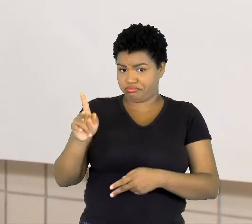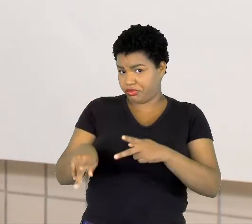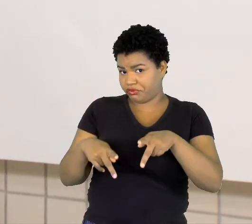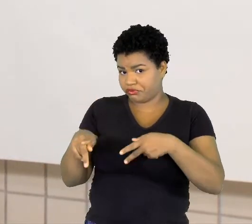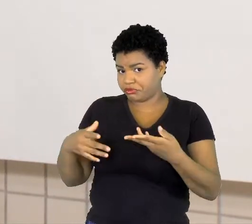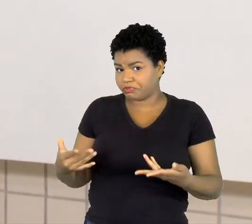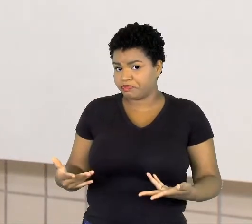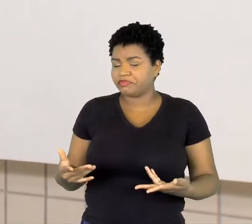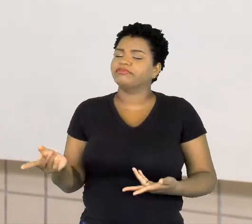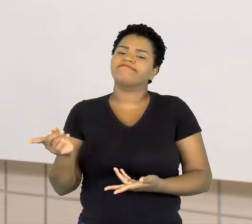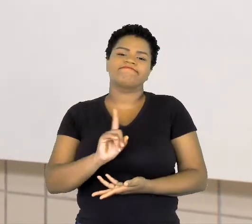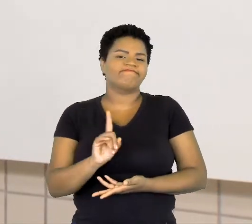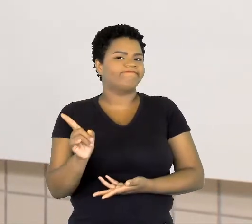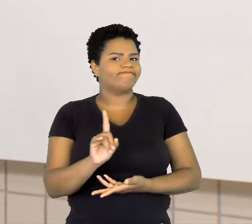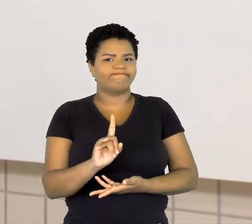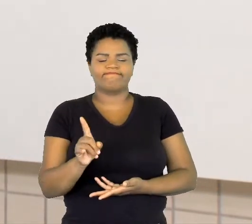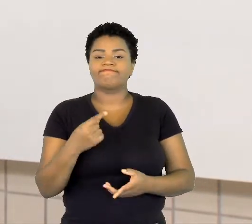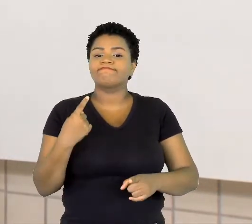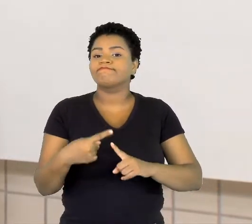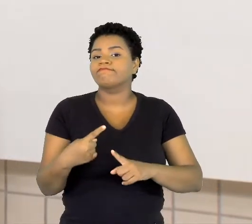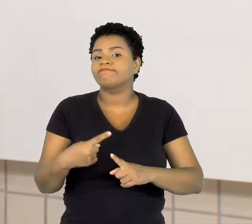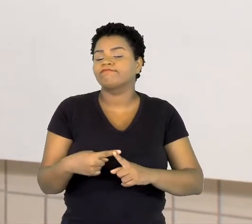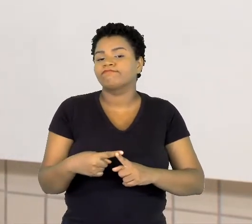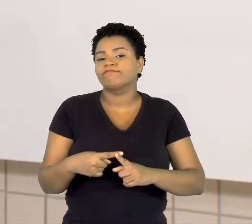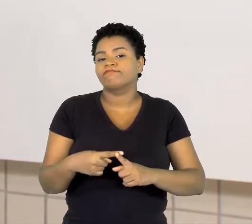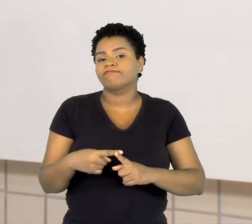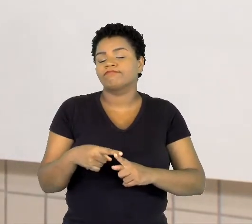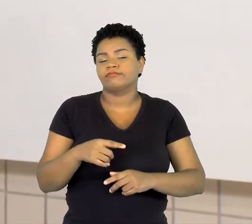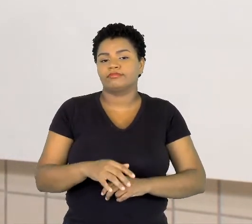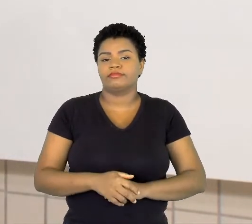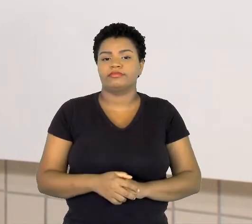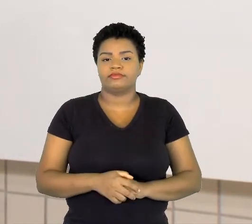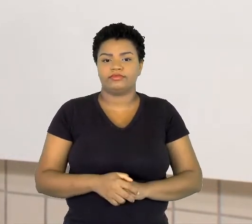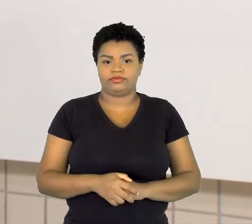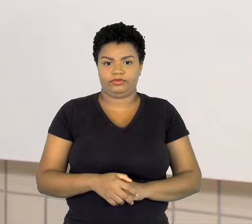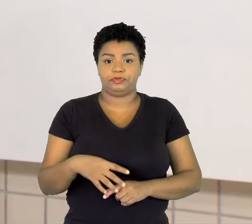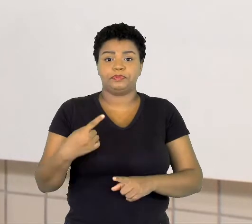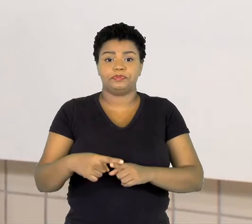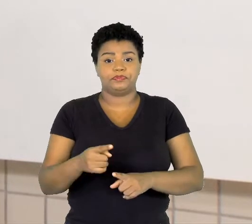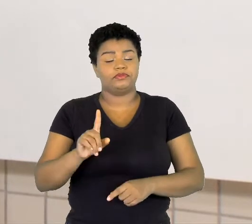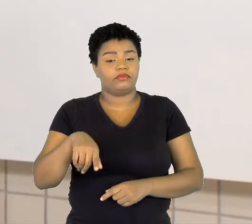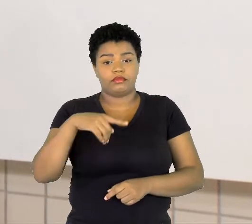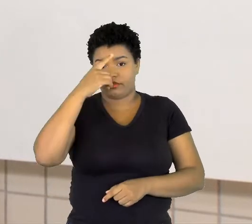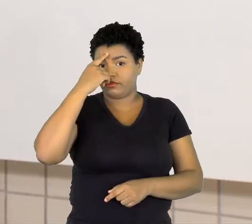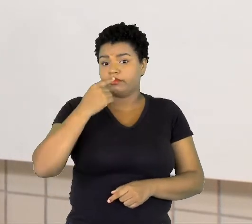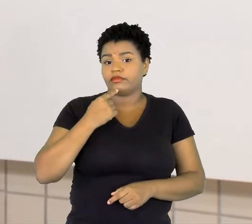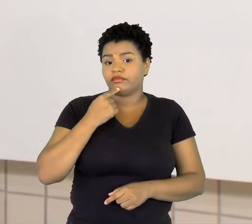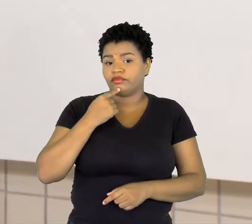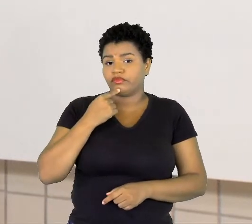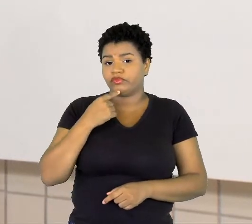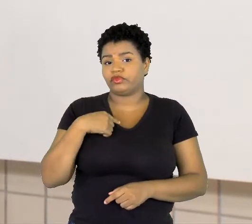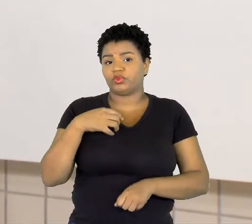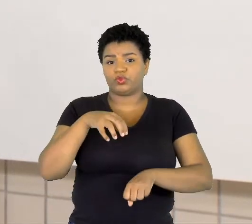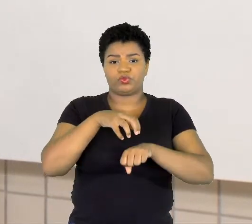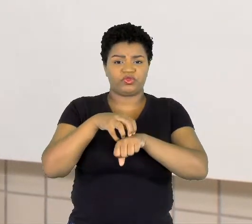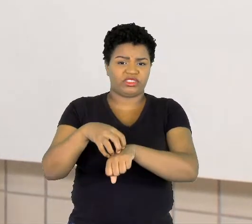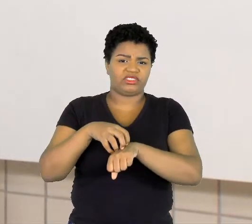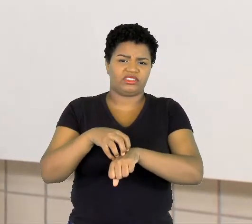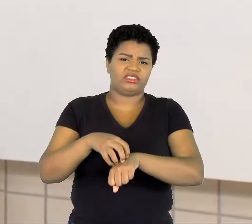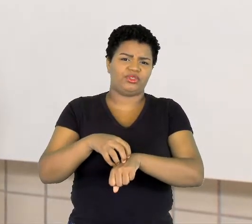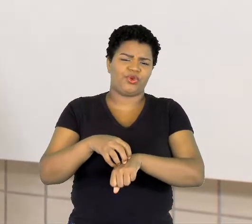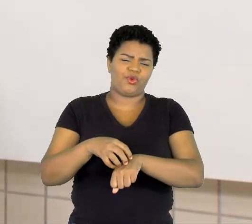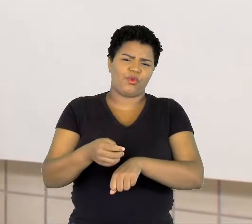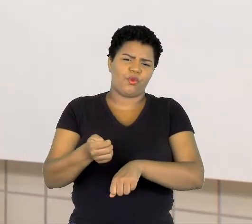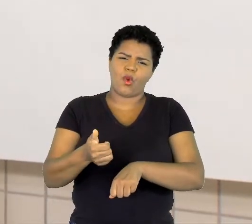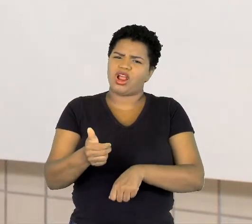Não. Por quê? Porque é uma imagem de um veículo que já quase não é